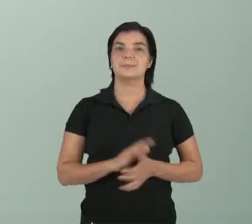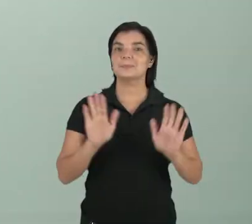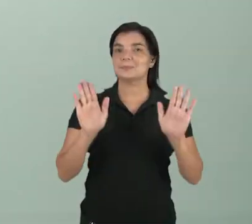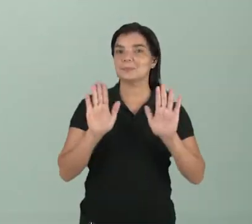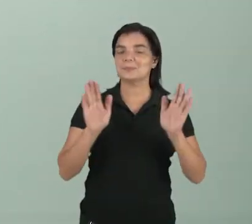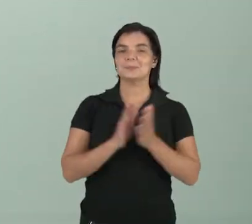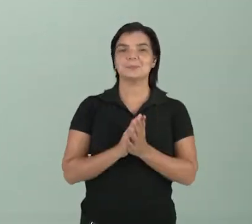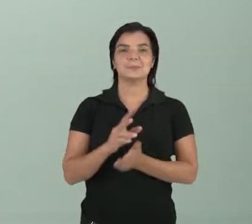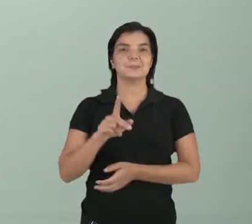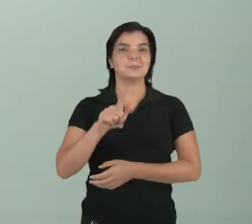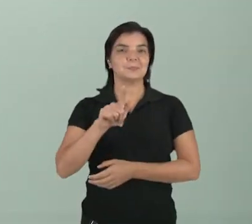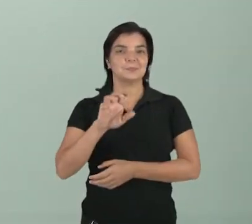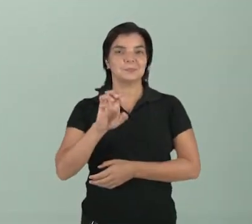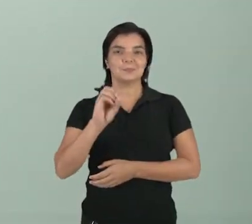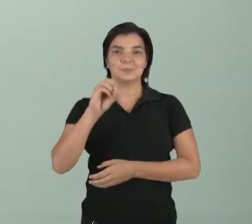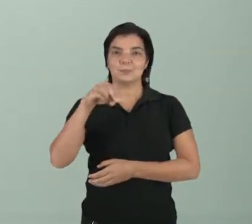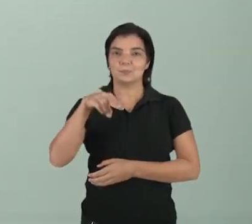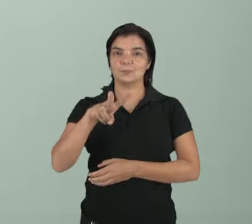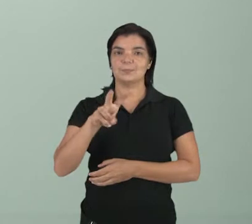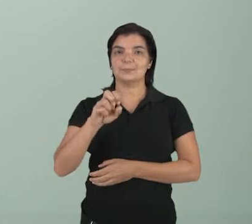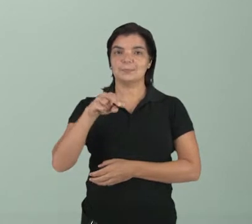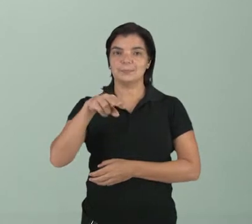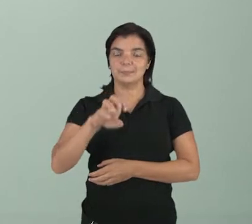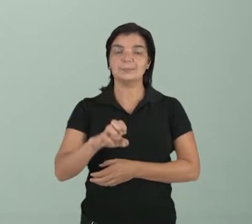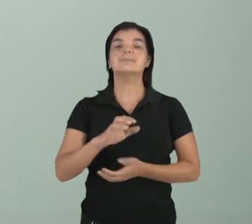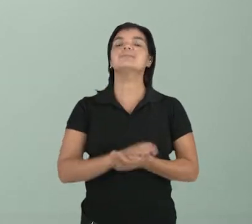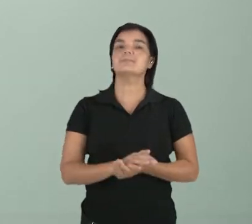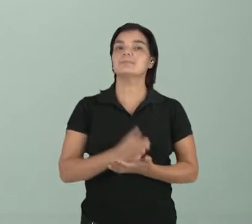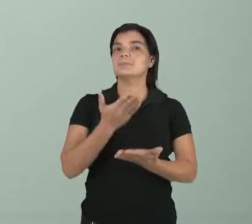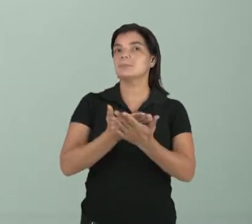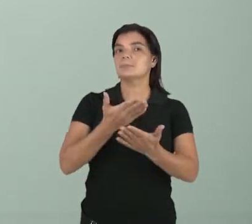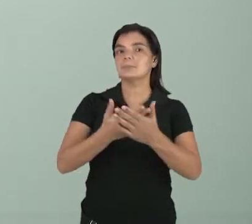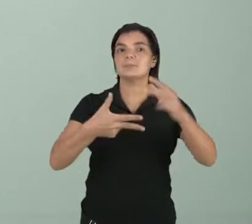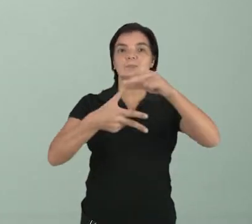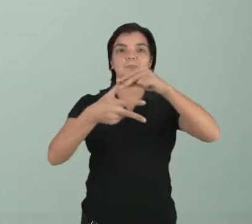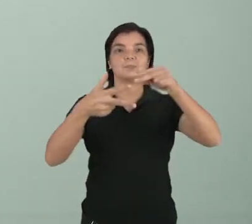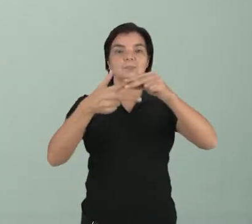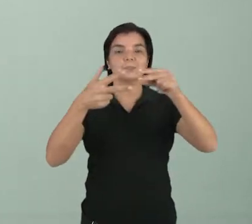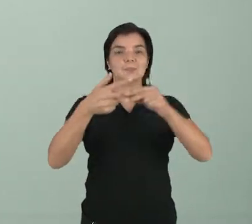Olá, eu sou o professor Geovane Lima, vamos para a aula 11 do pré-ENEM sobre ondas.